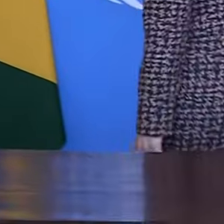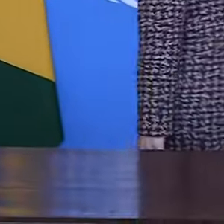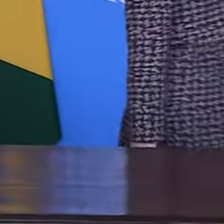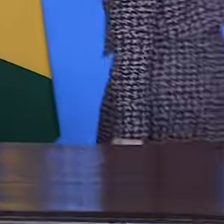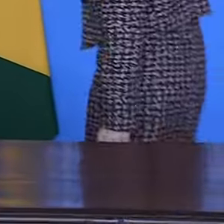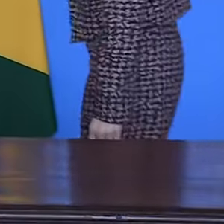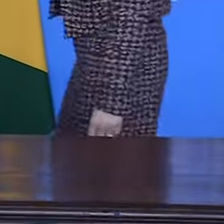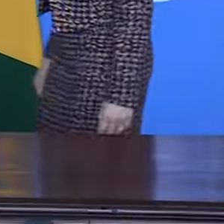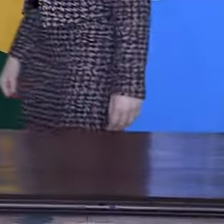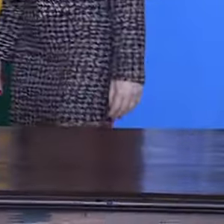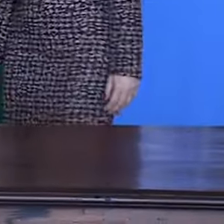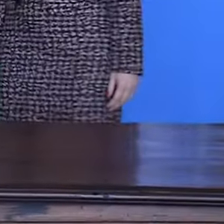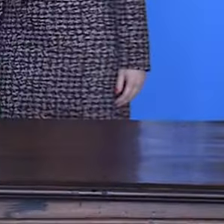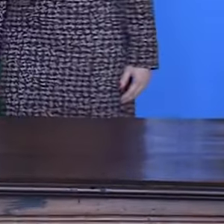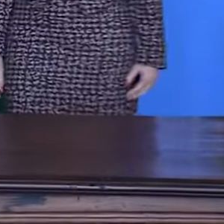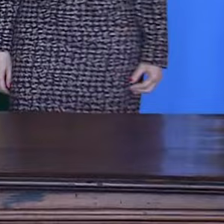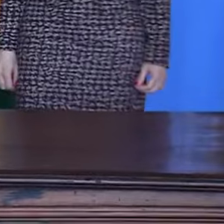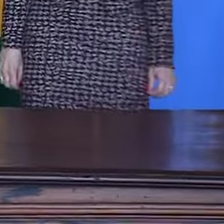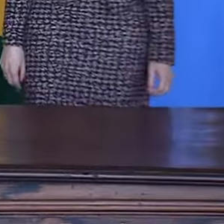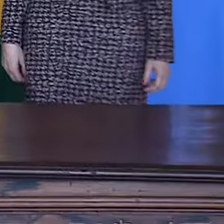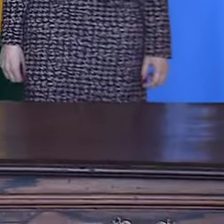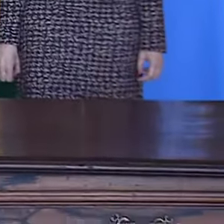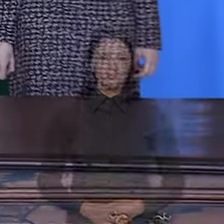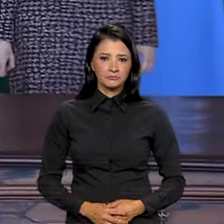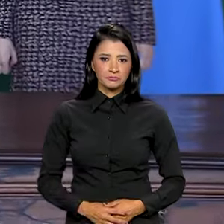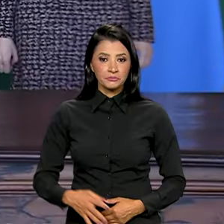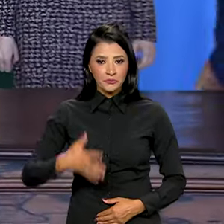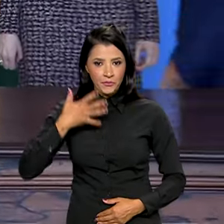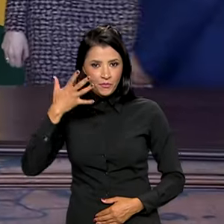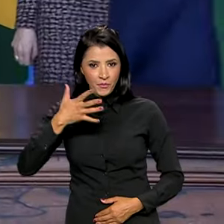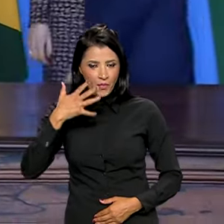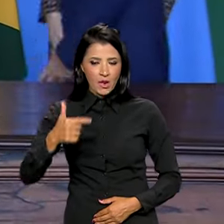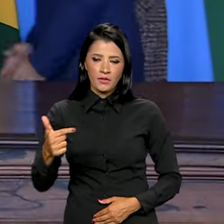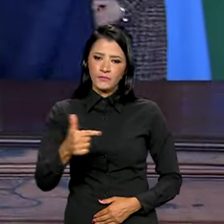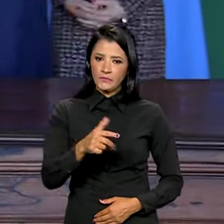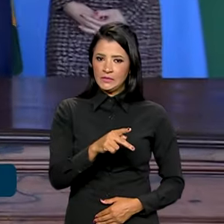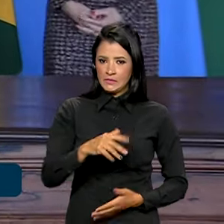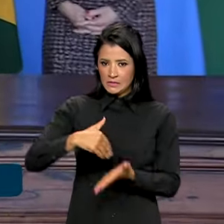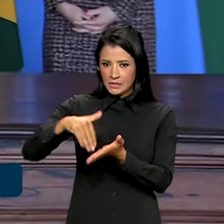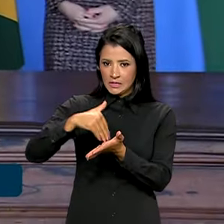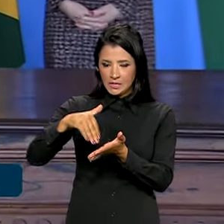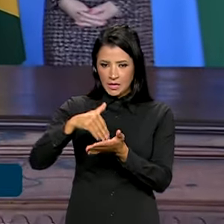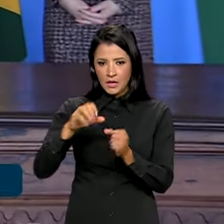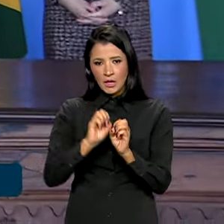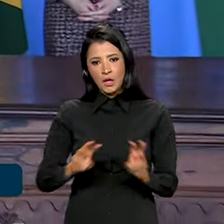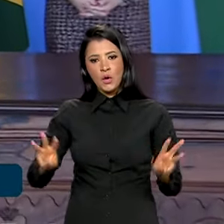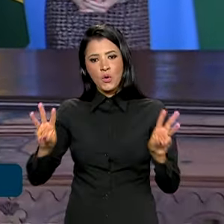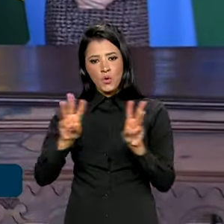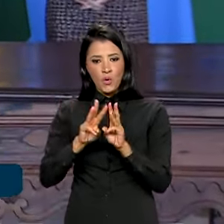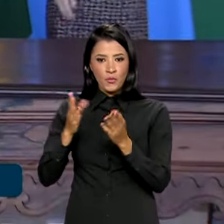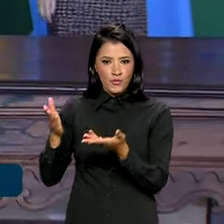Com a palavra, a Vice-Secretária-Geral da ONU, Amina Mohamed.